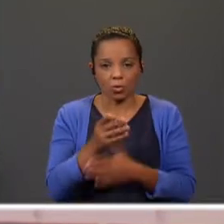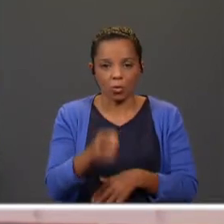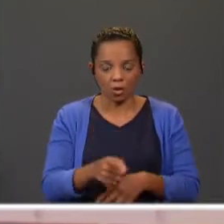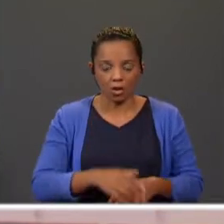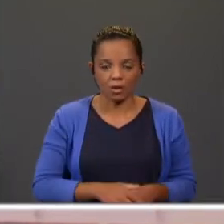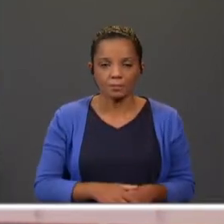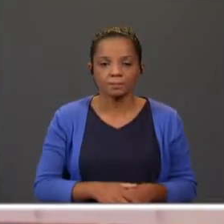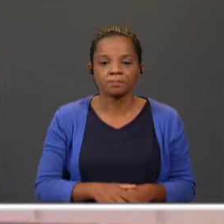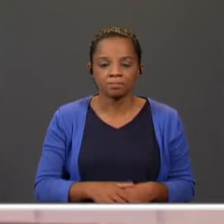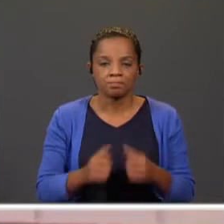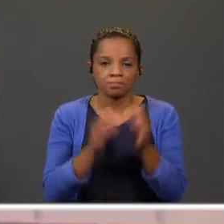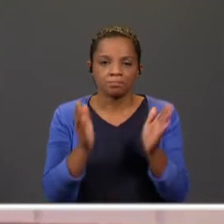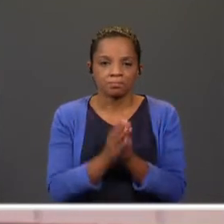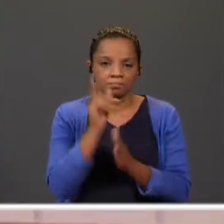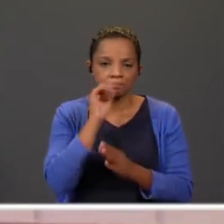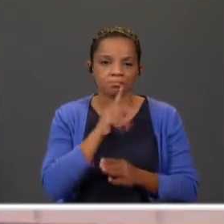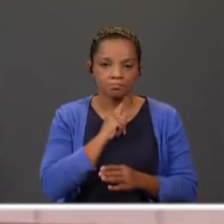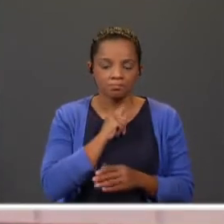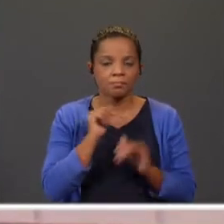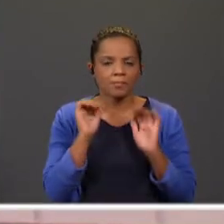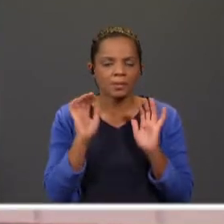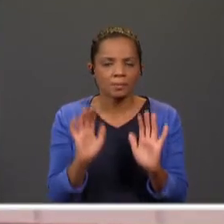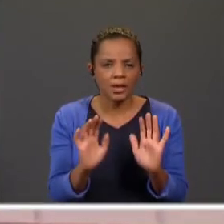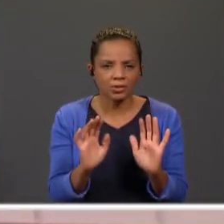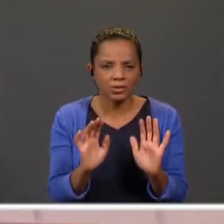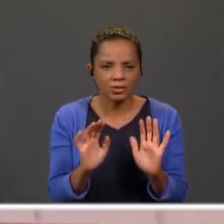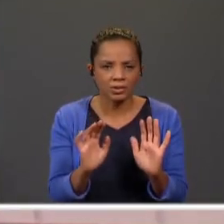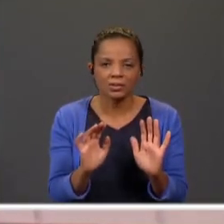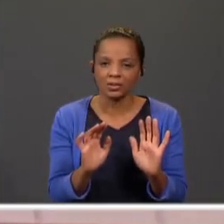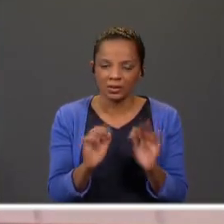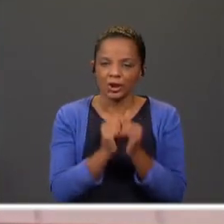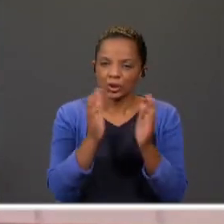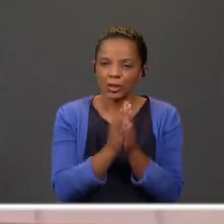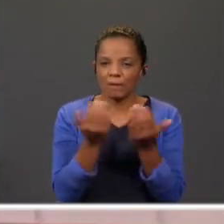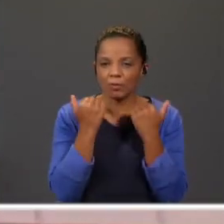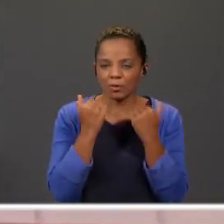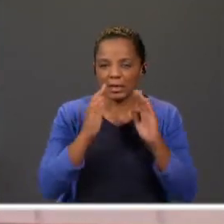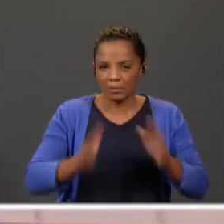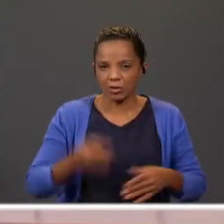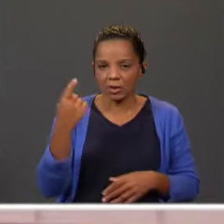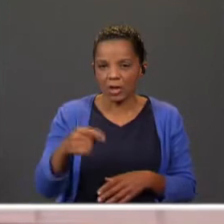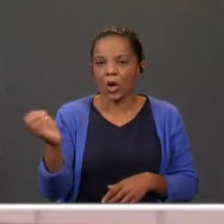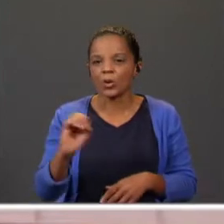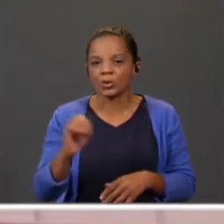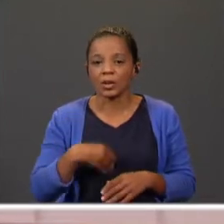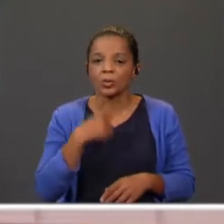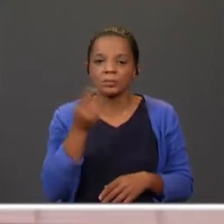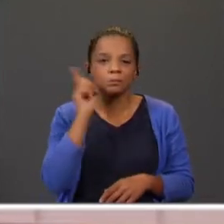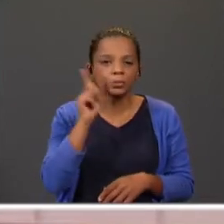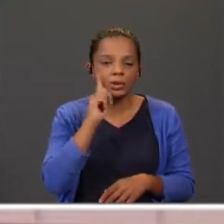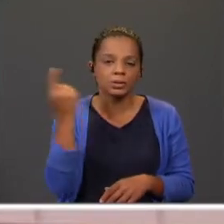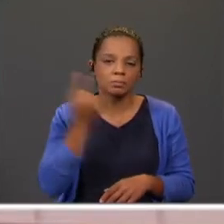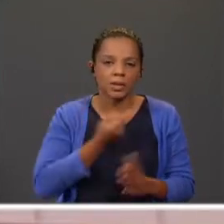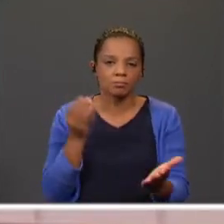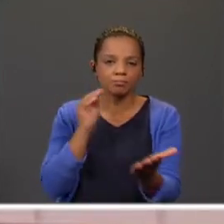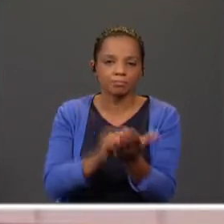para todos os pais. Mas estão ou não estão todos aqueles elementos que eu disse que eram importantes e que deviam estar